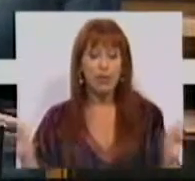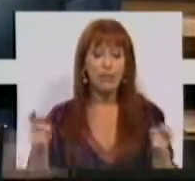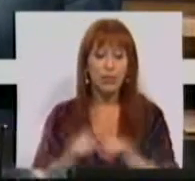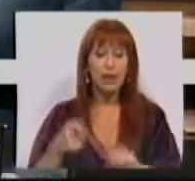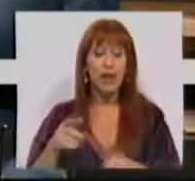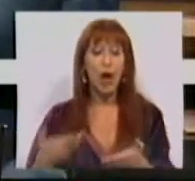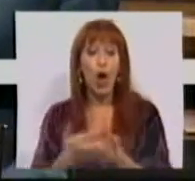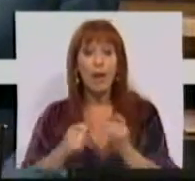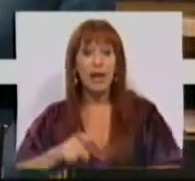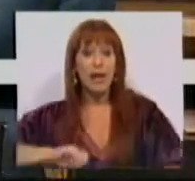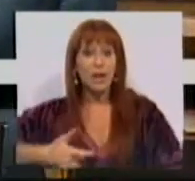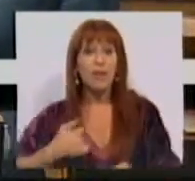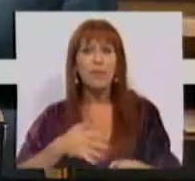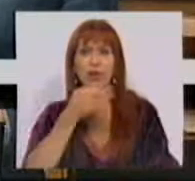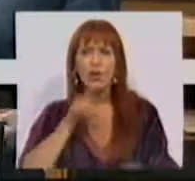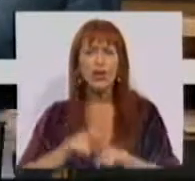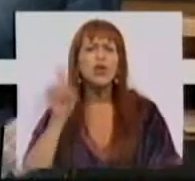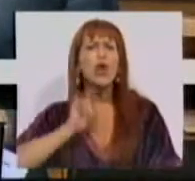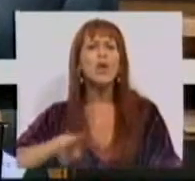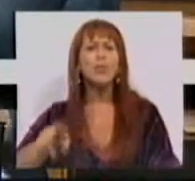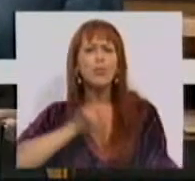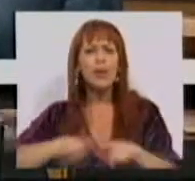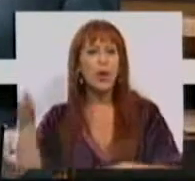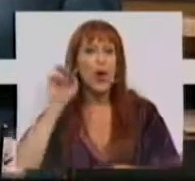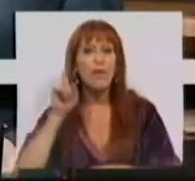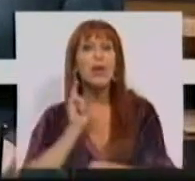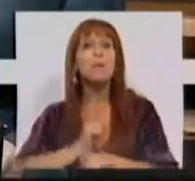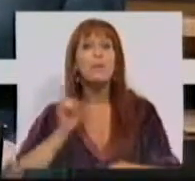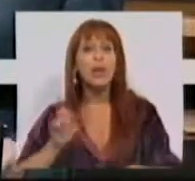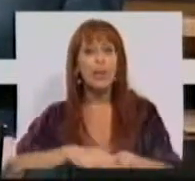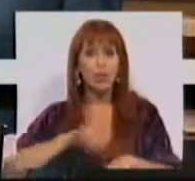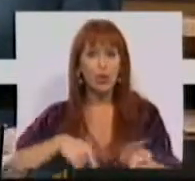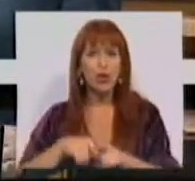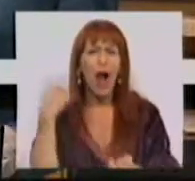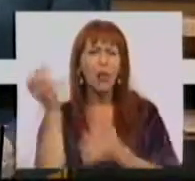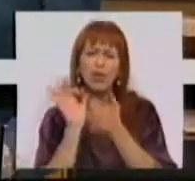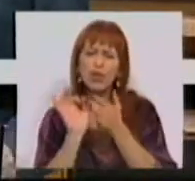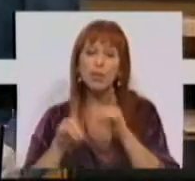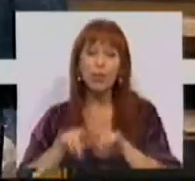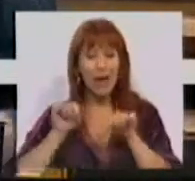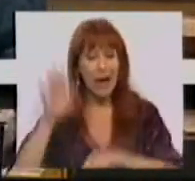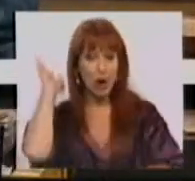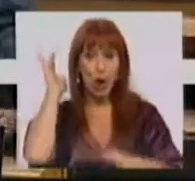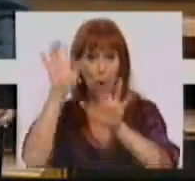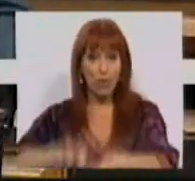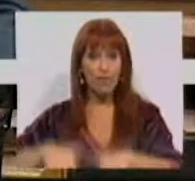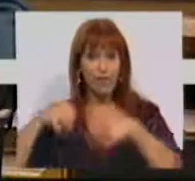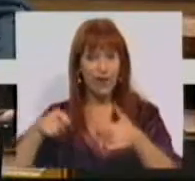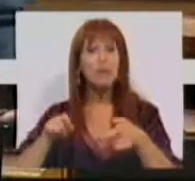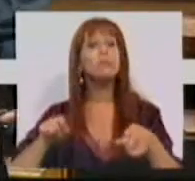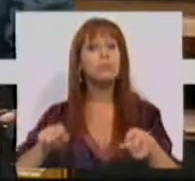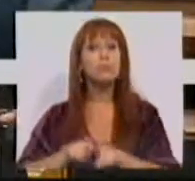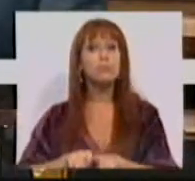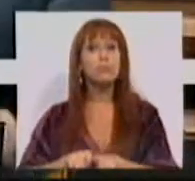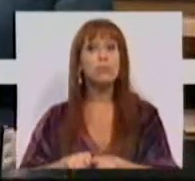economia verde. Mas gostaria de ouvir a opinião da Sra. Deputada sobre alguns aspectos desta conferência e